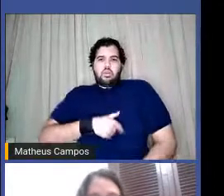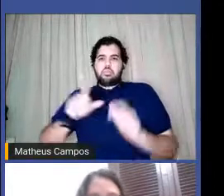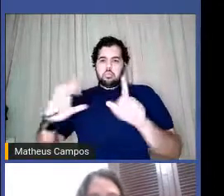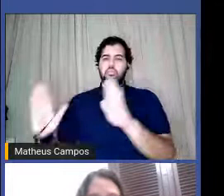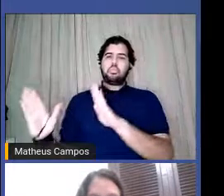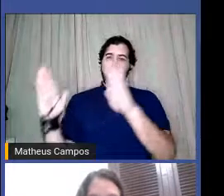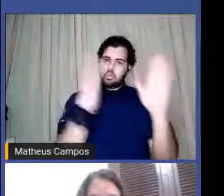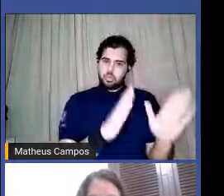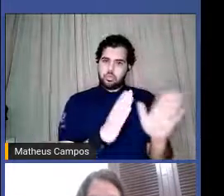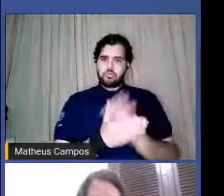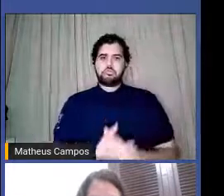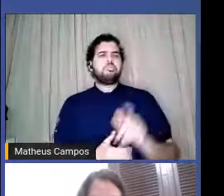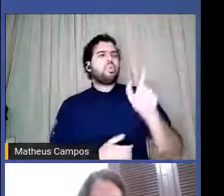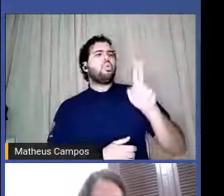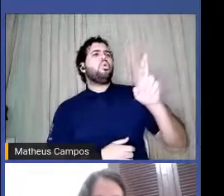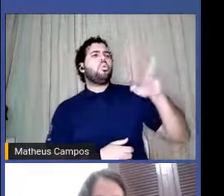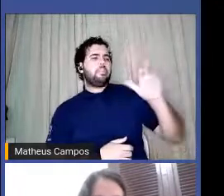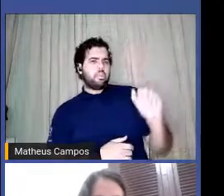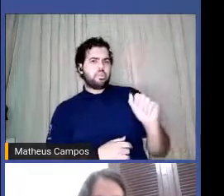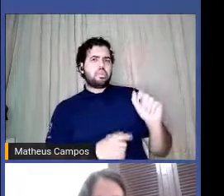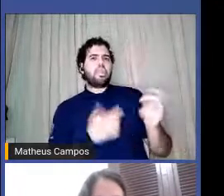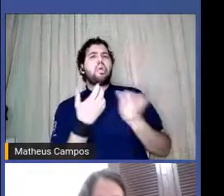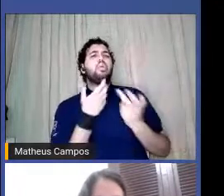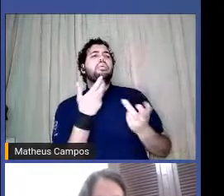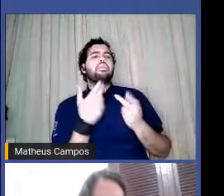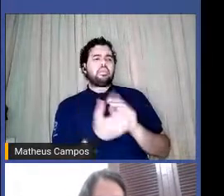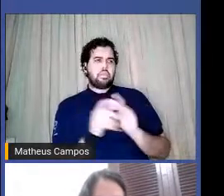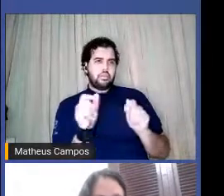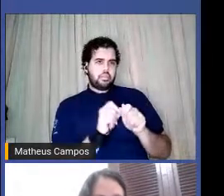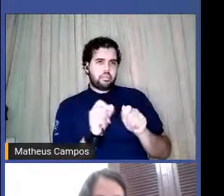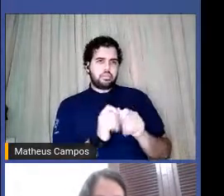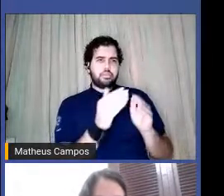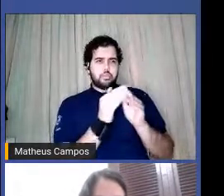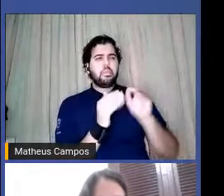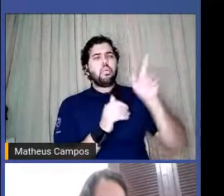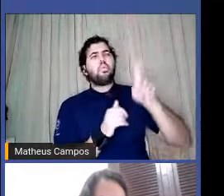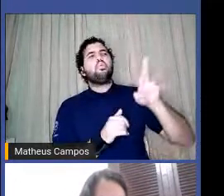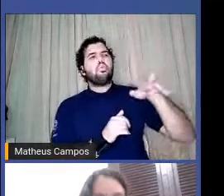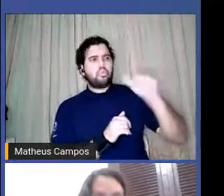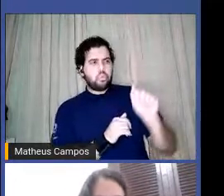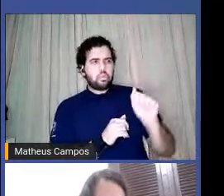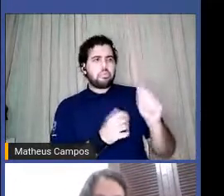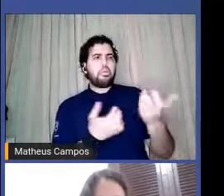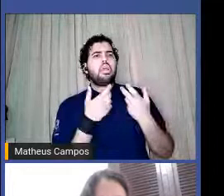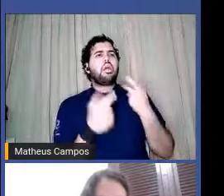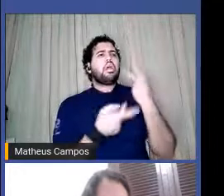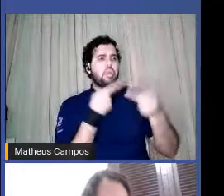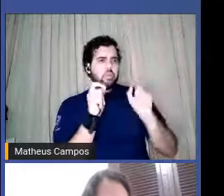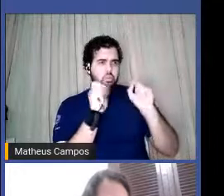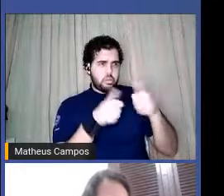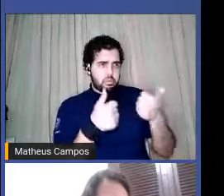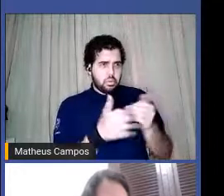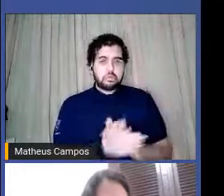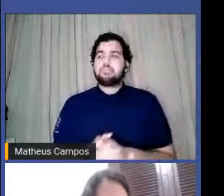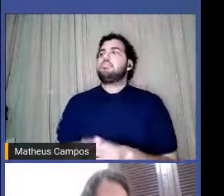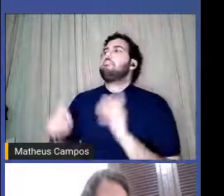Bruna, eu queria só fazer um... Bruna, eu posso falar uma coisa? Pode, pode sim.